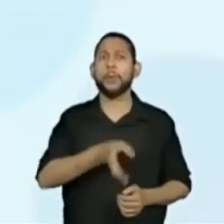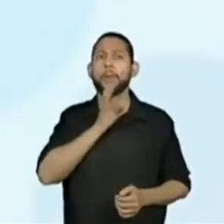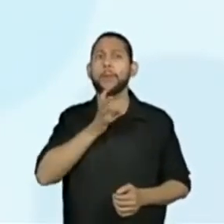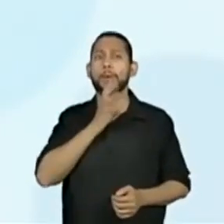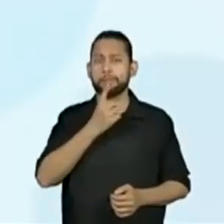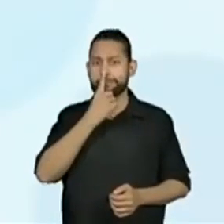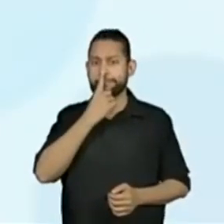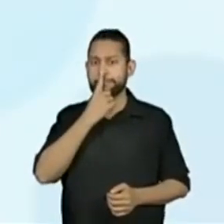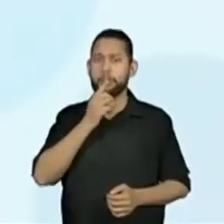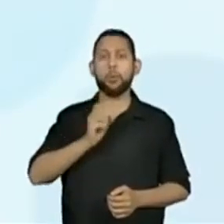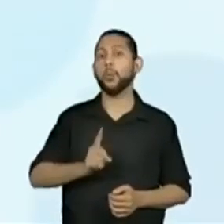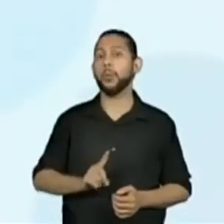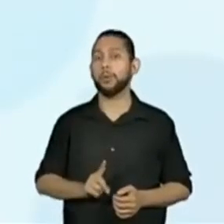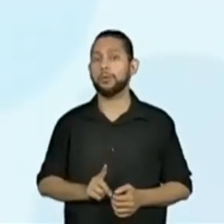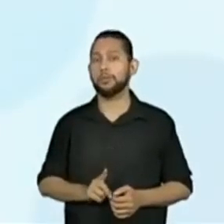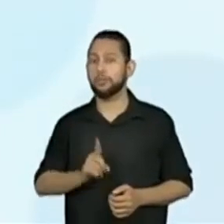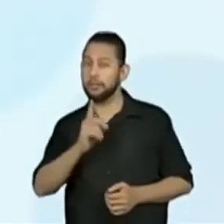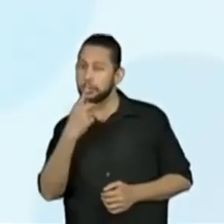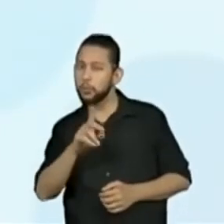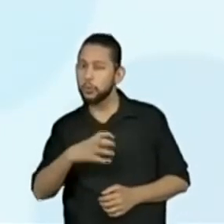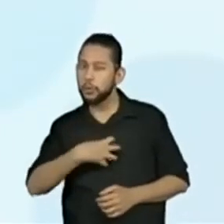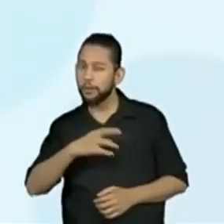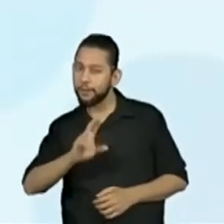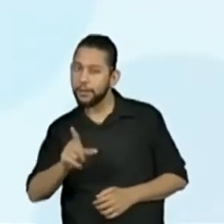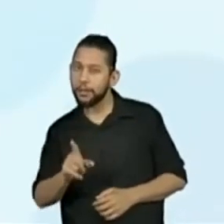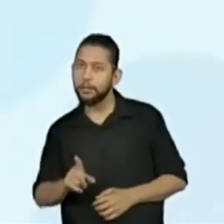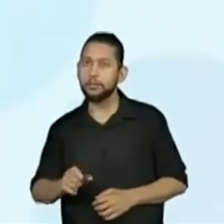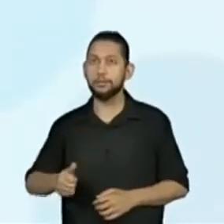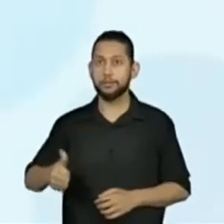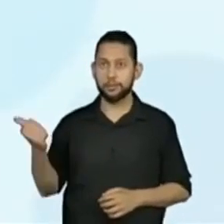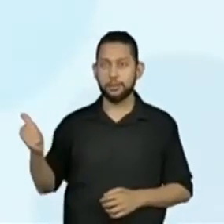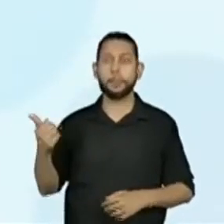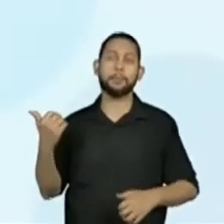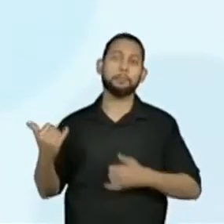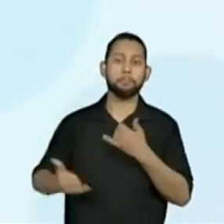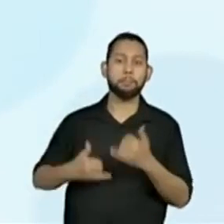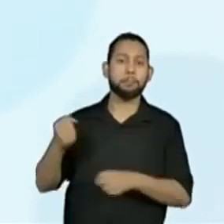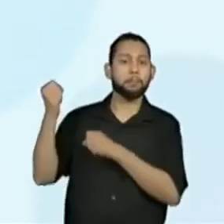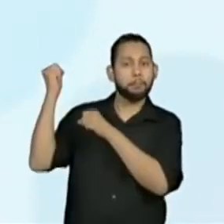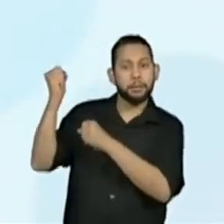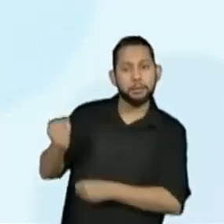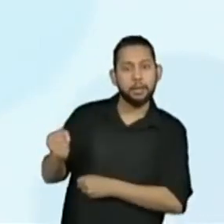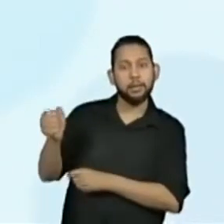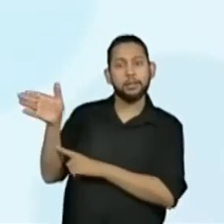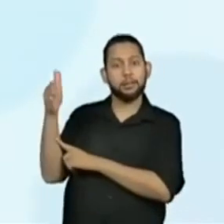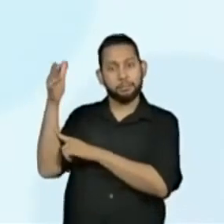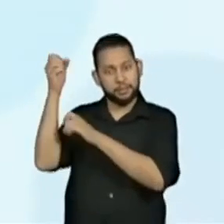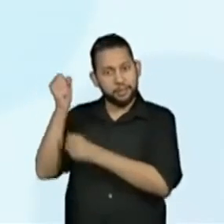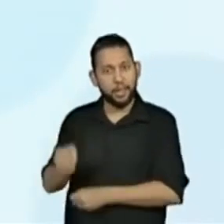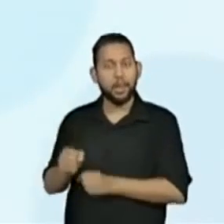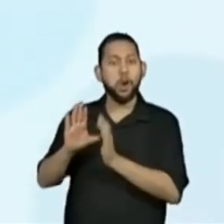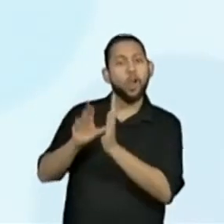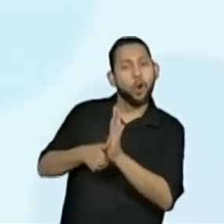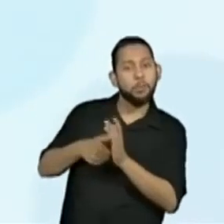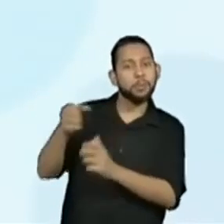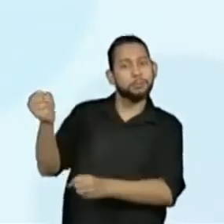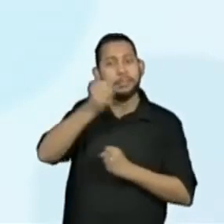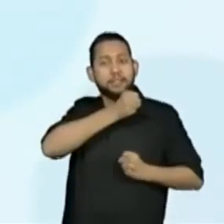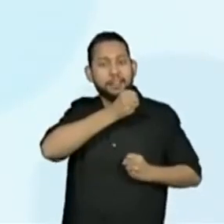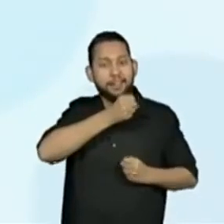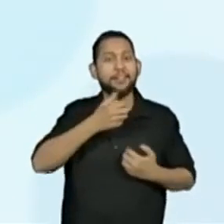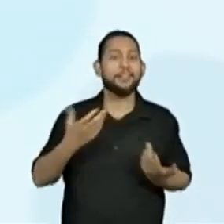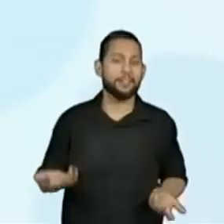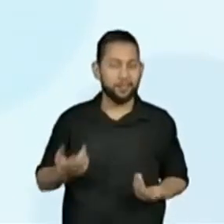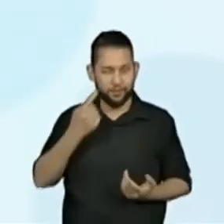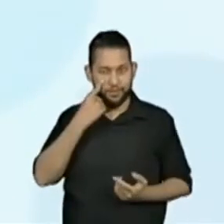você conhece. Se é desta maneira que você brinca de pique-bandeira, de bandeirinha, rouba-bandeira, tá bom?